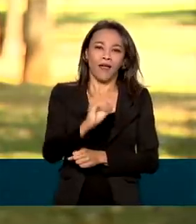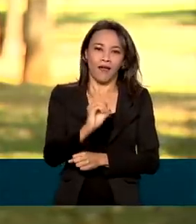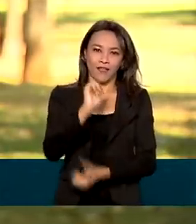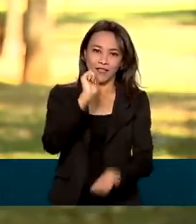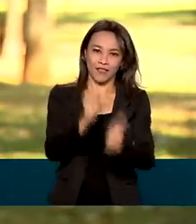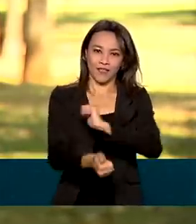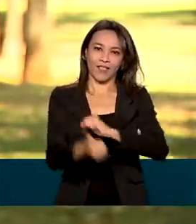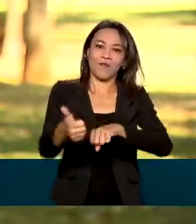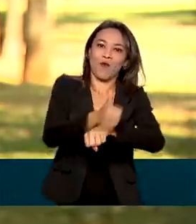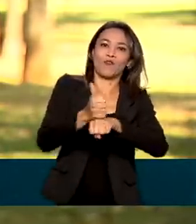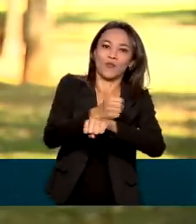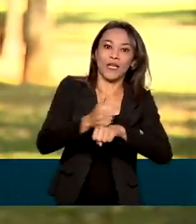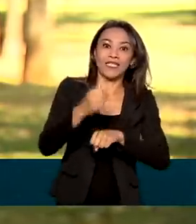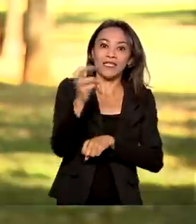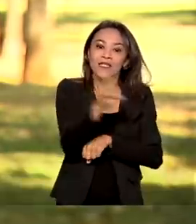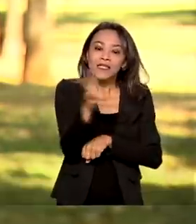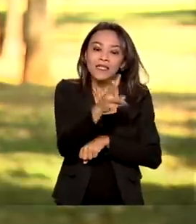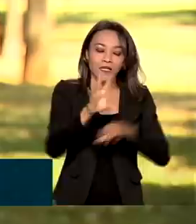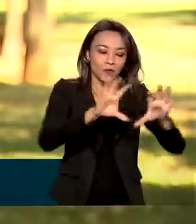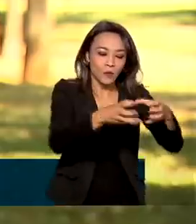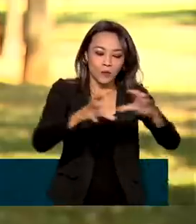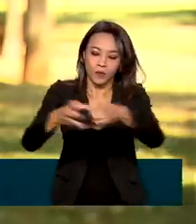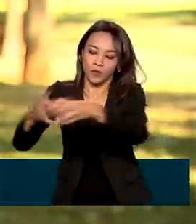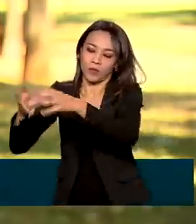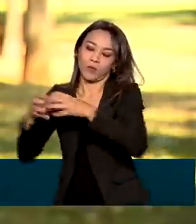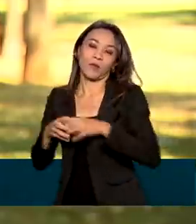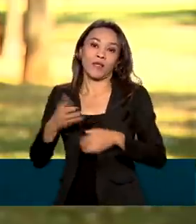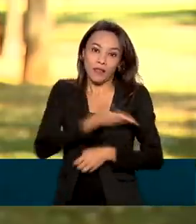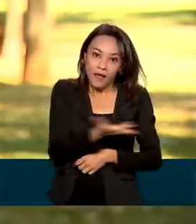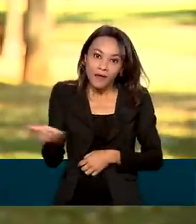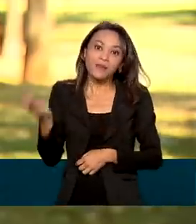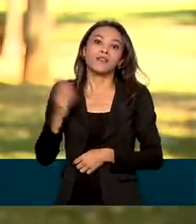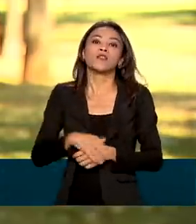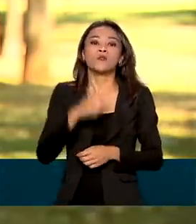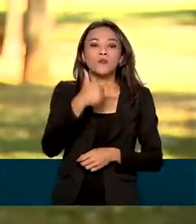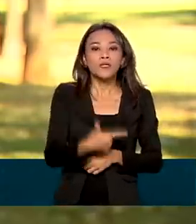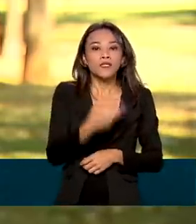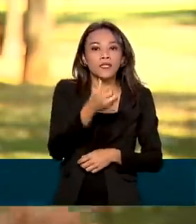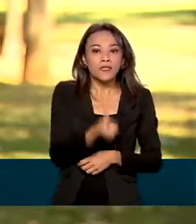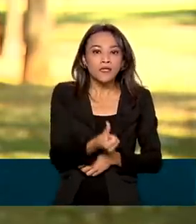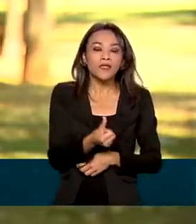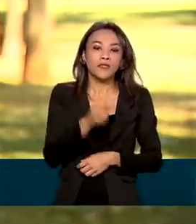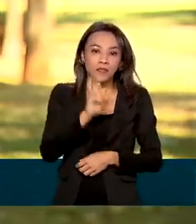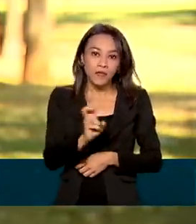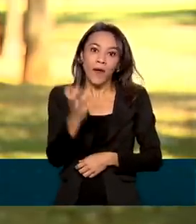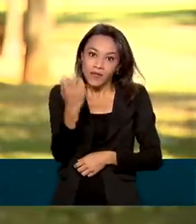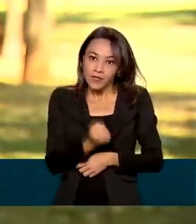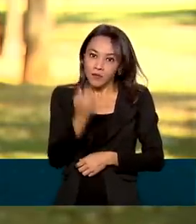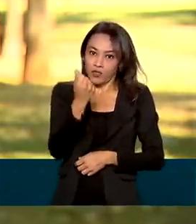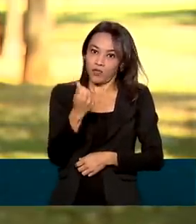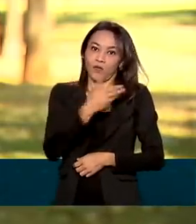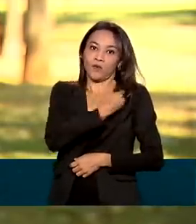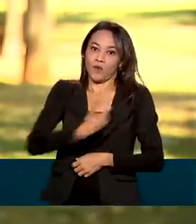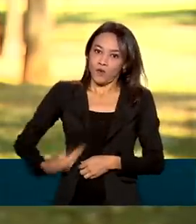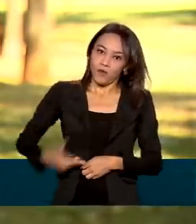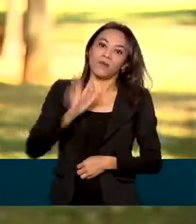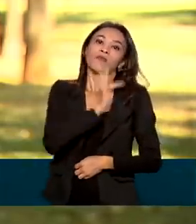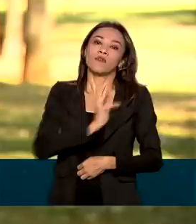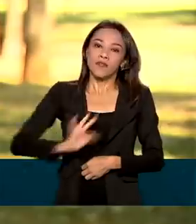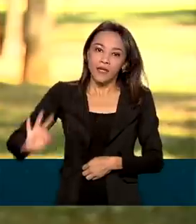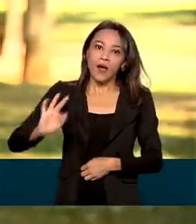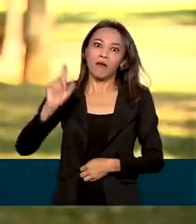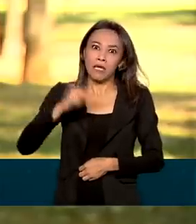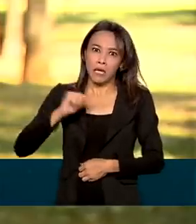33 modalidades. Desses atletas, 265 recebem o Bolsa Pódio destinado a esportistas de